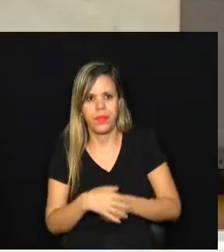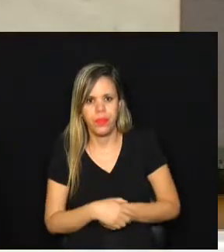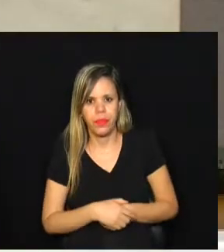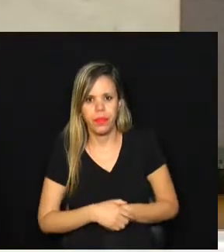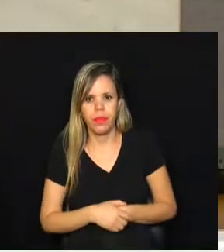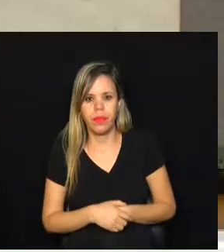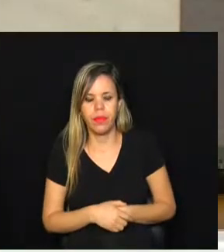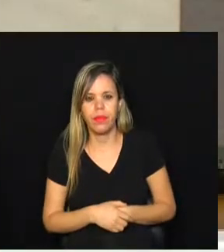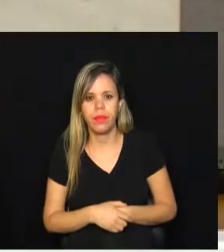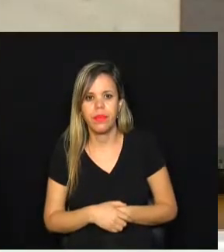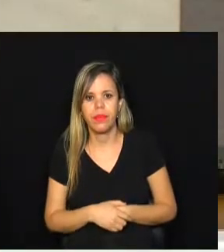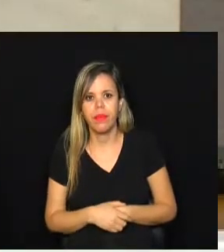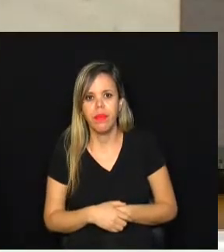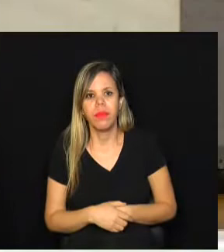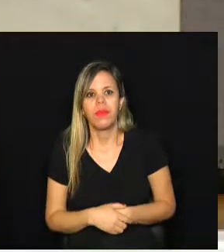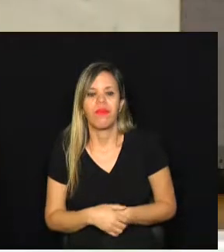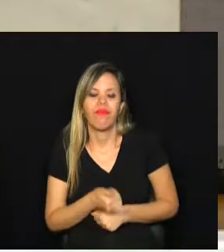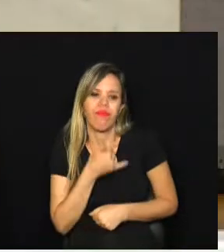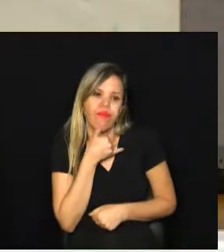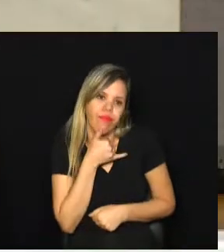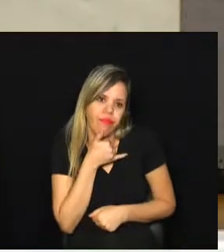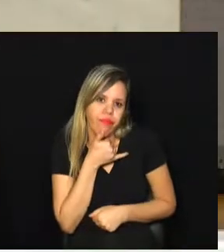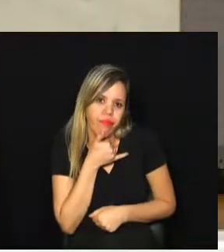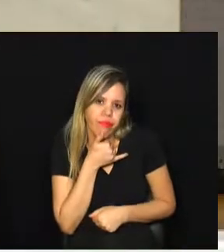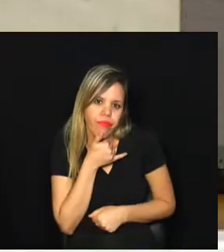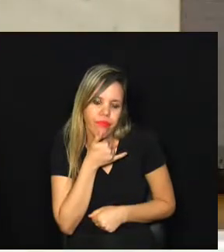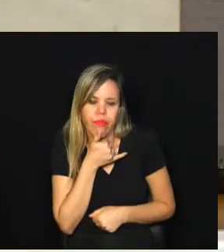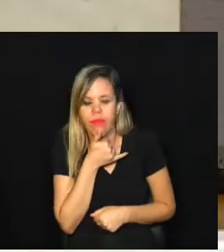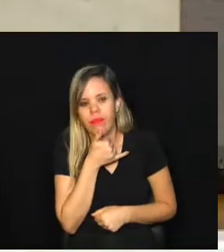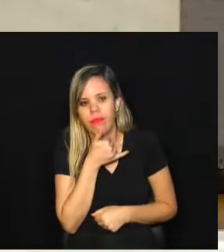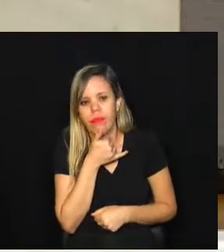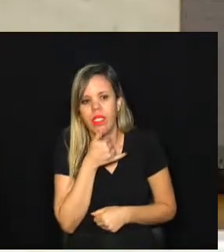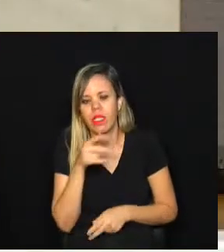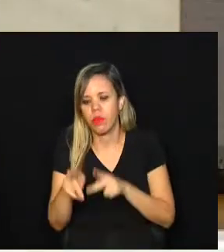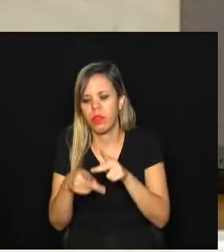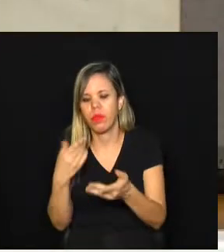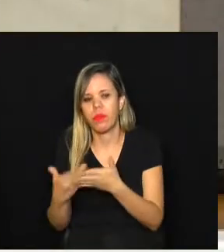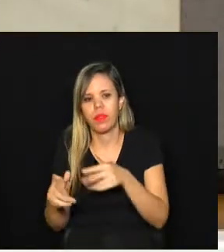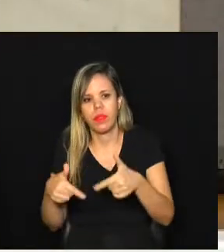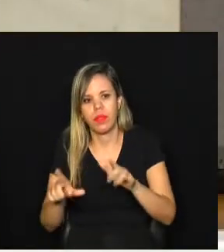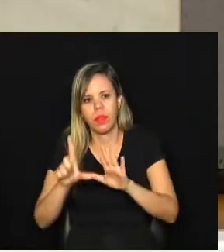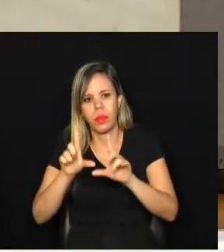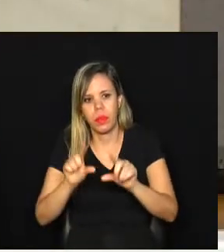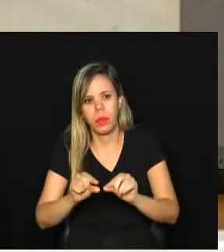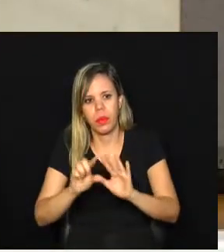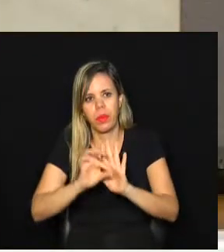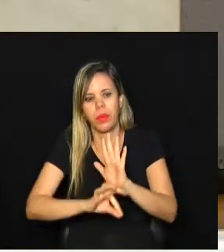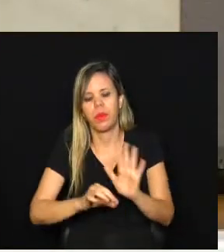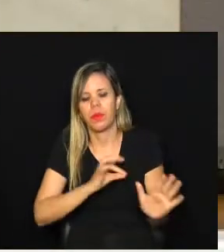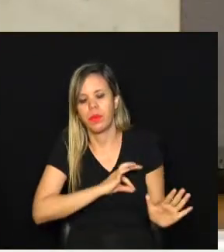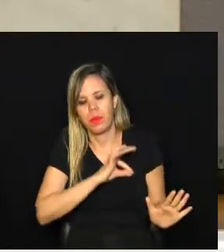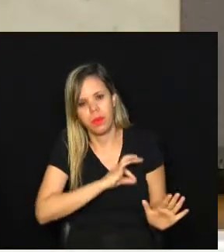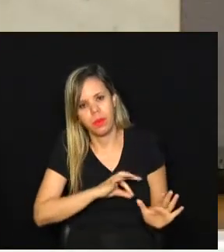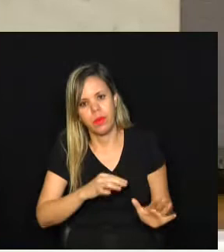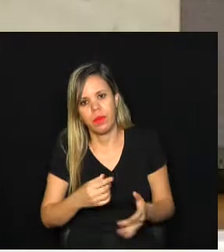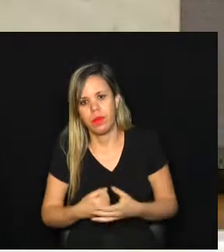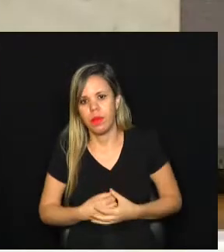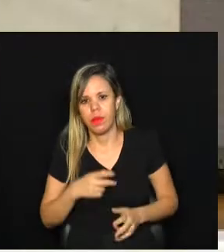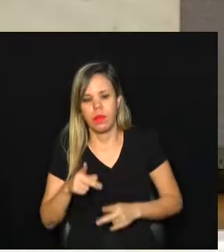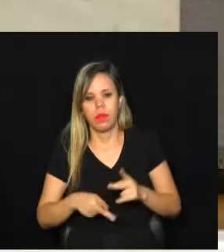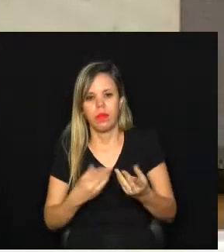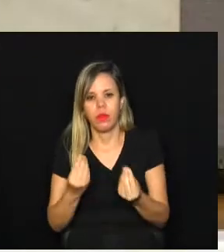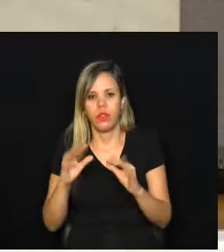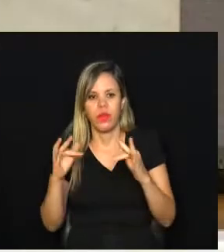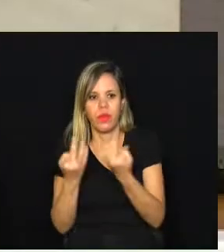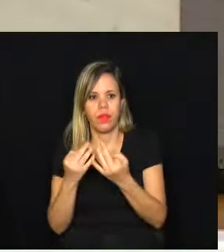A pandemia, infelizmente, tem tirado empregos, tem diminuído a renda das pessoas, tem deixado muitas